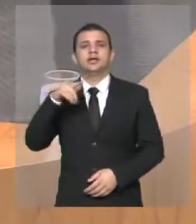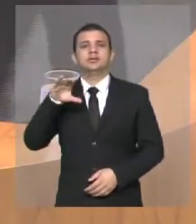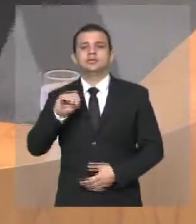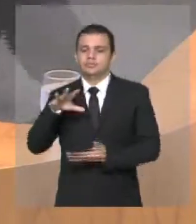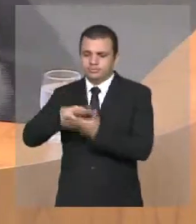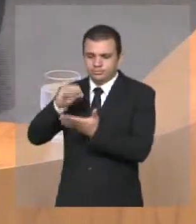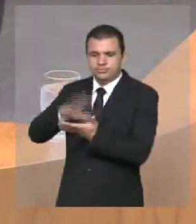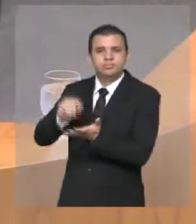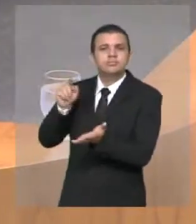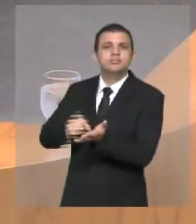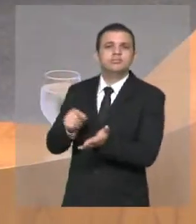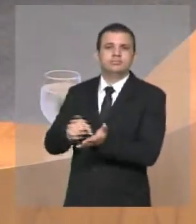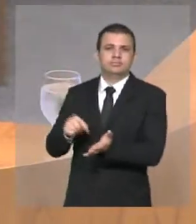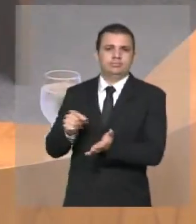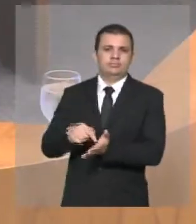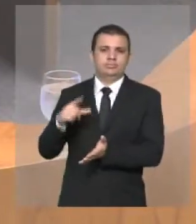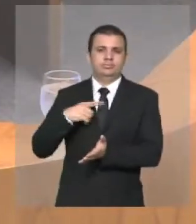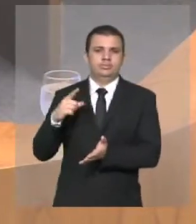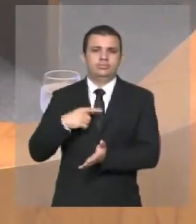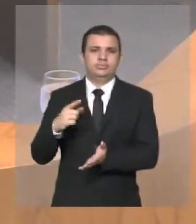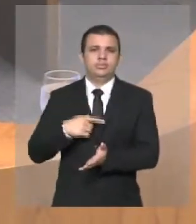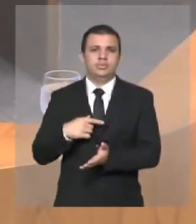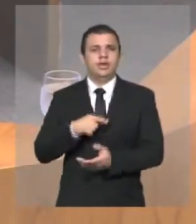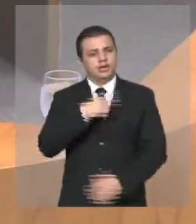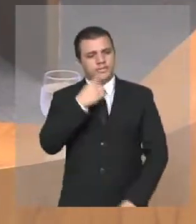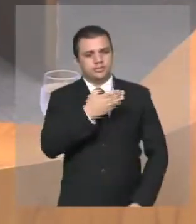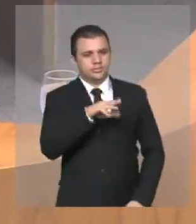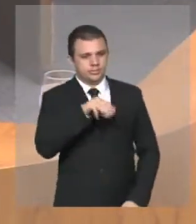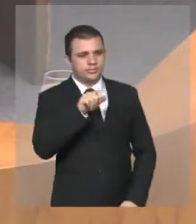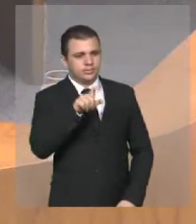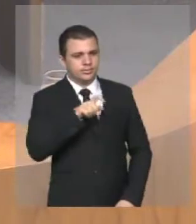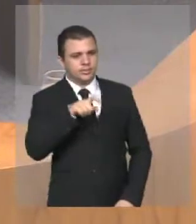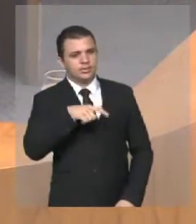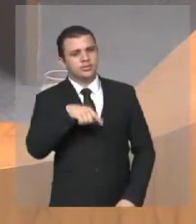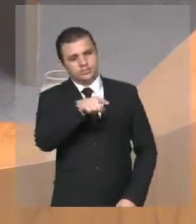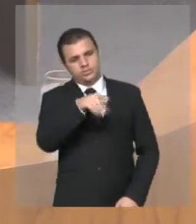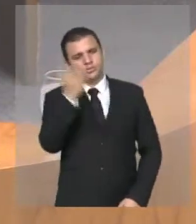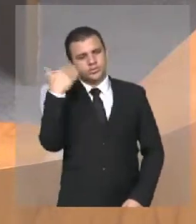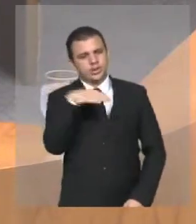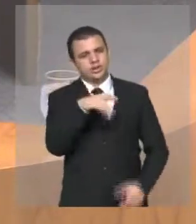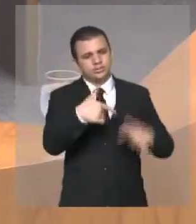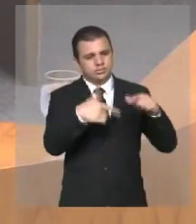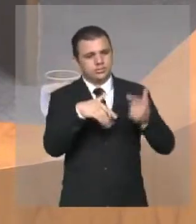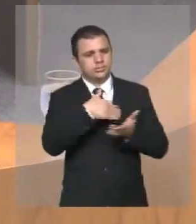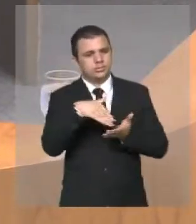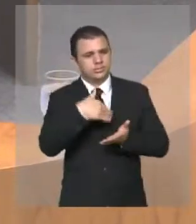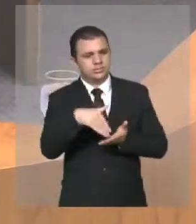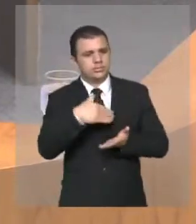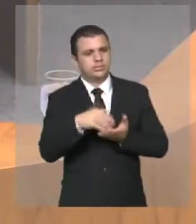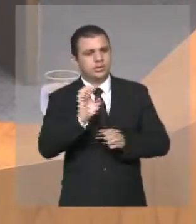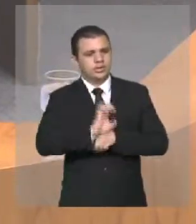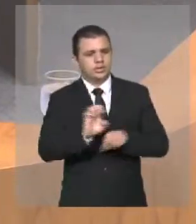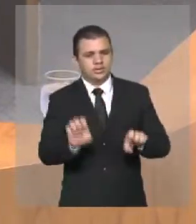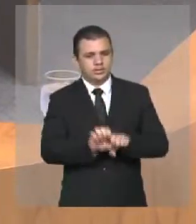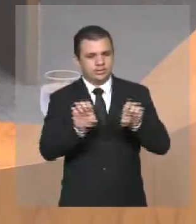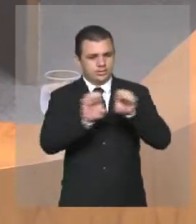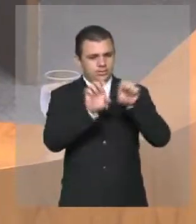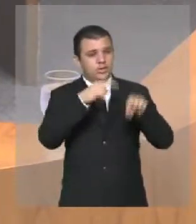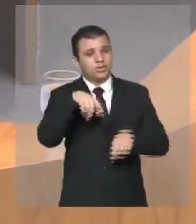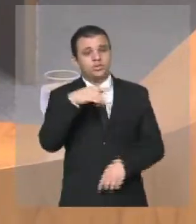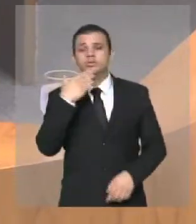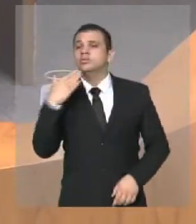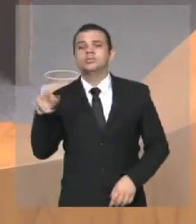Solicitamos, senhor que já foi secretário de Estado de Infraestrutura, deputado Marques Barros, nós